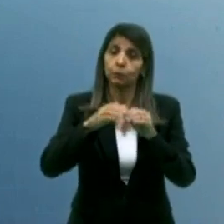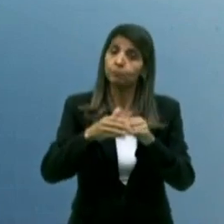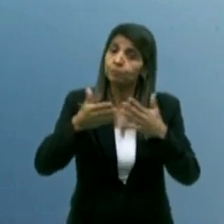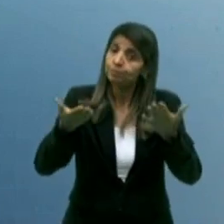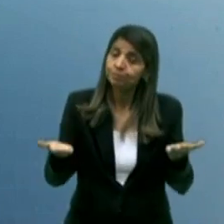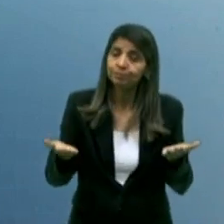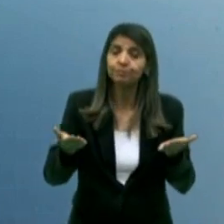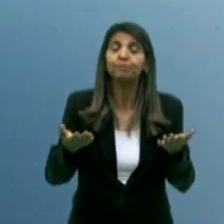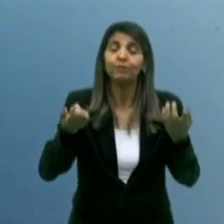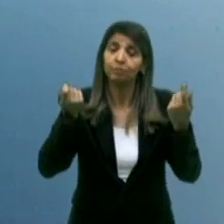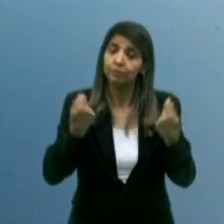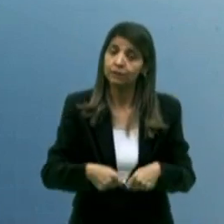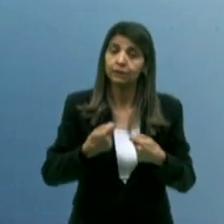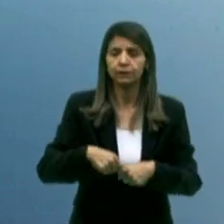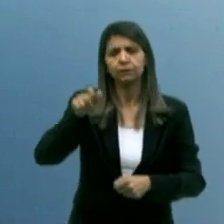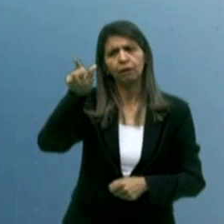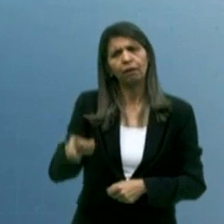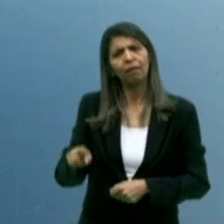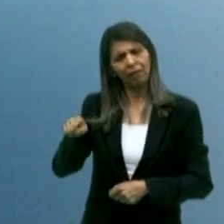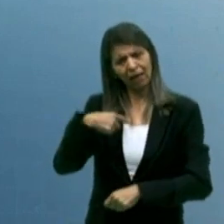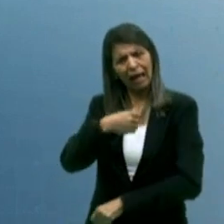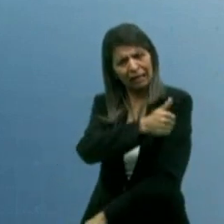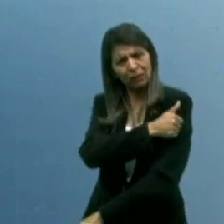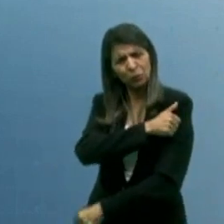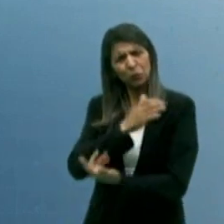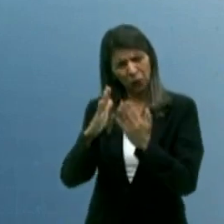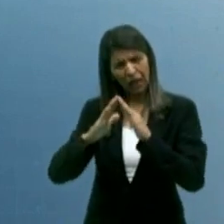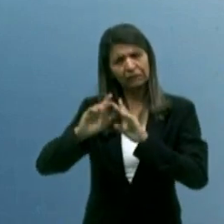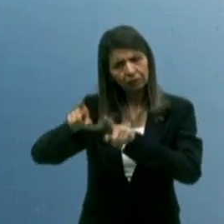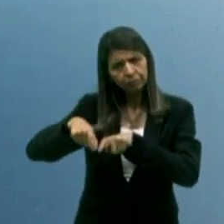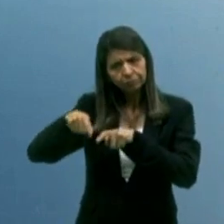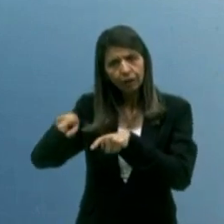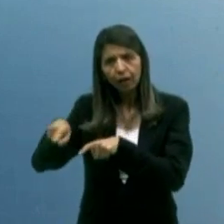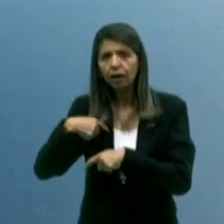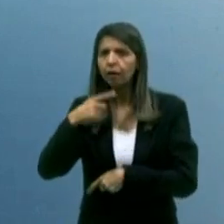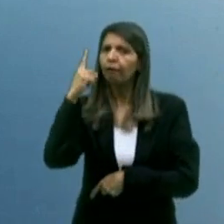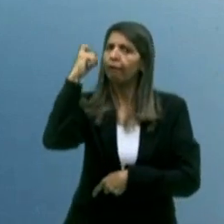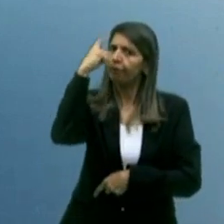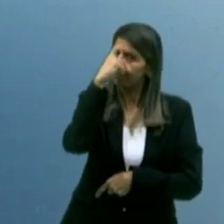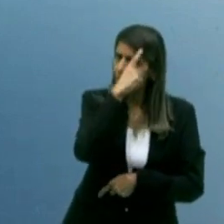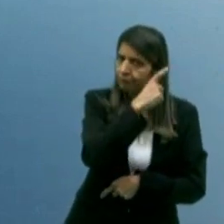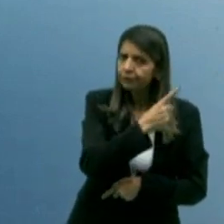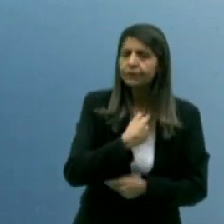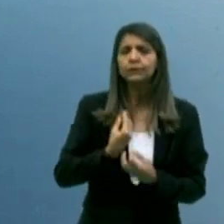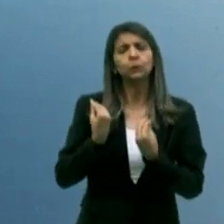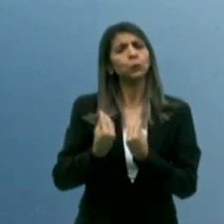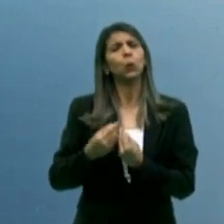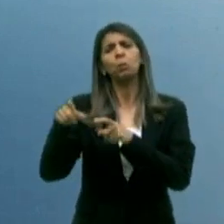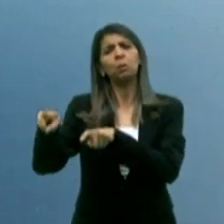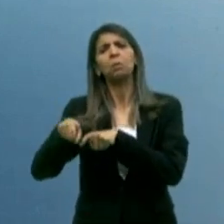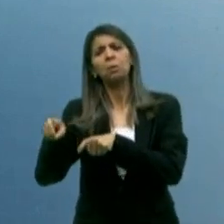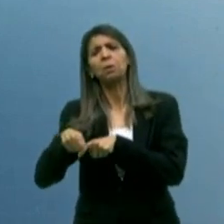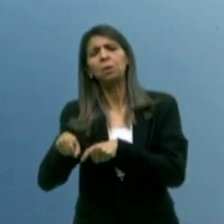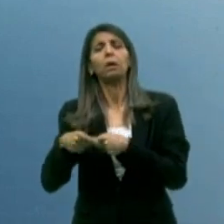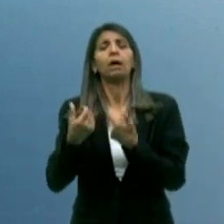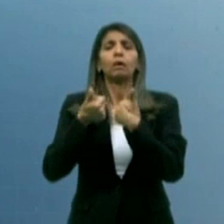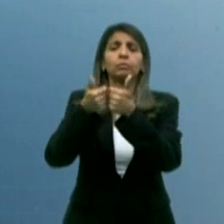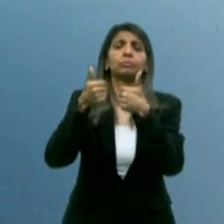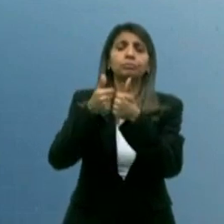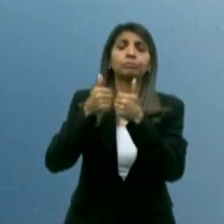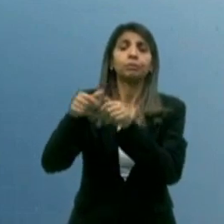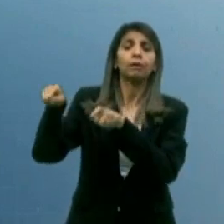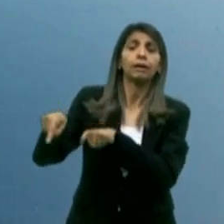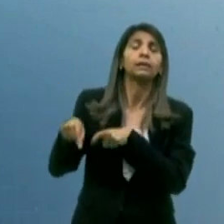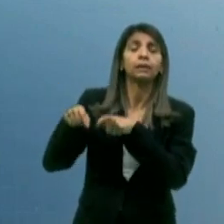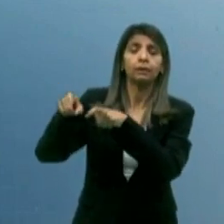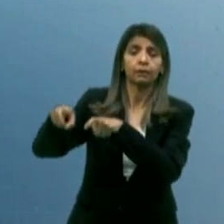O aluno que mora na zona rural tem problema sério com o transporte, para ser deslocado do sítio até